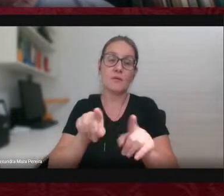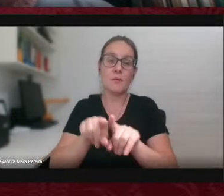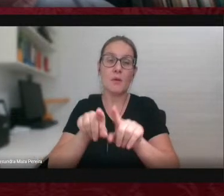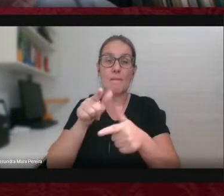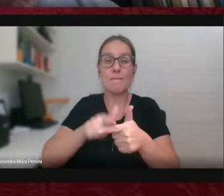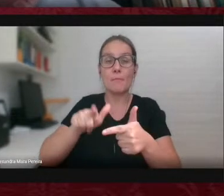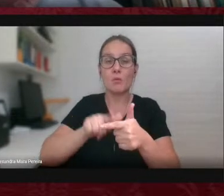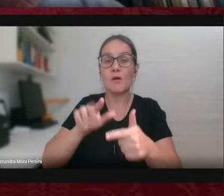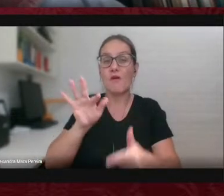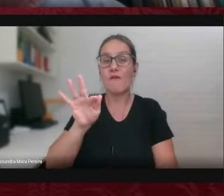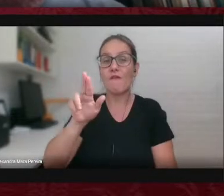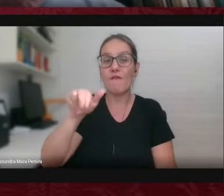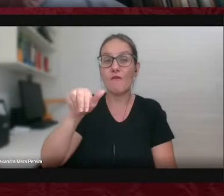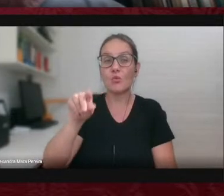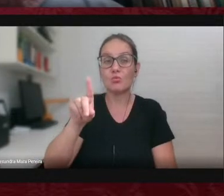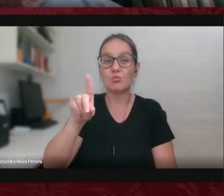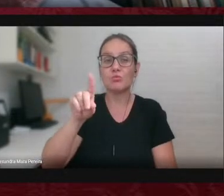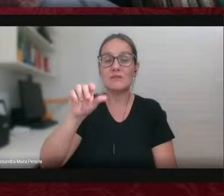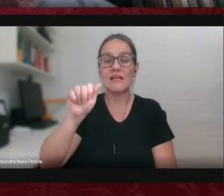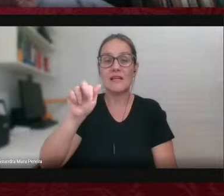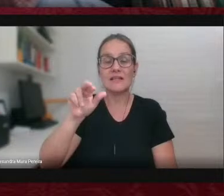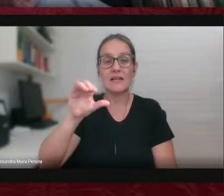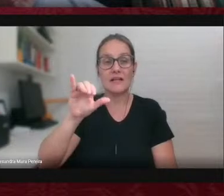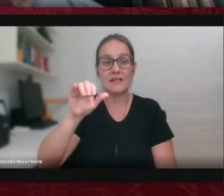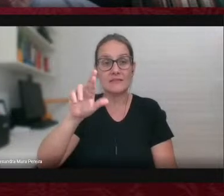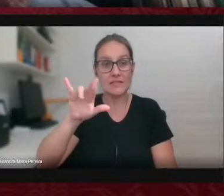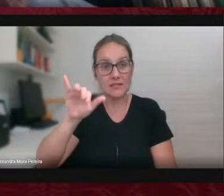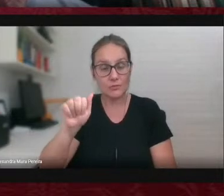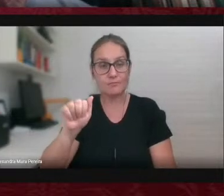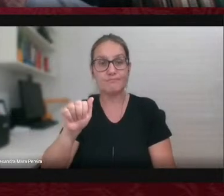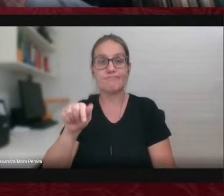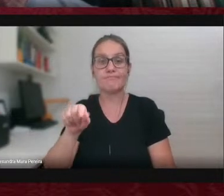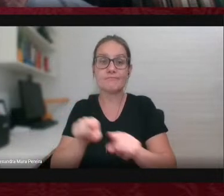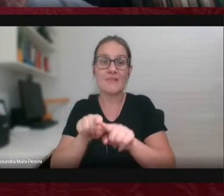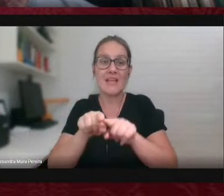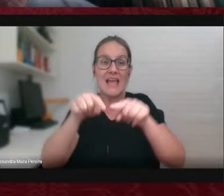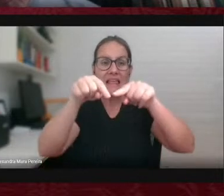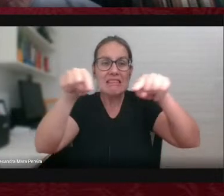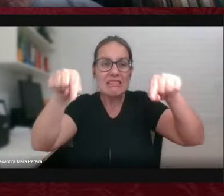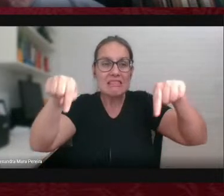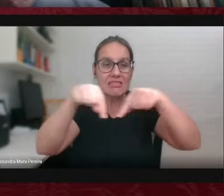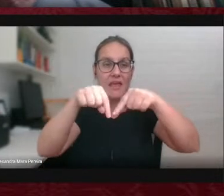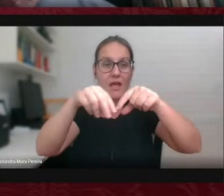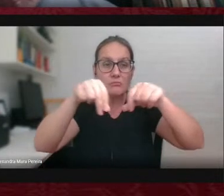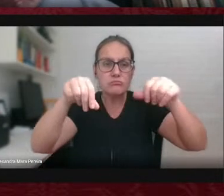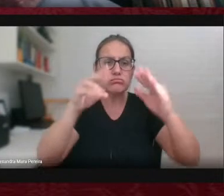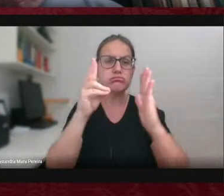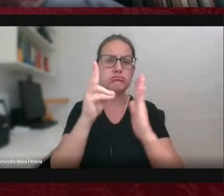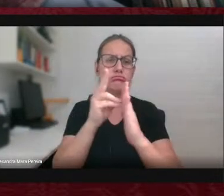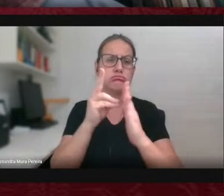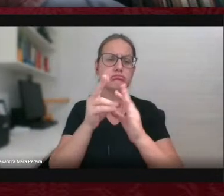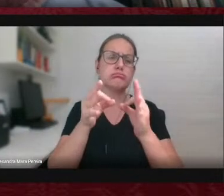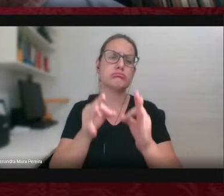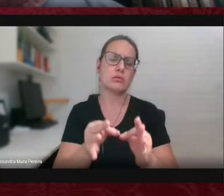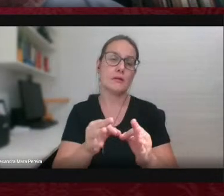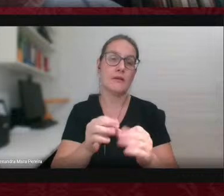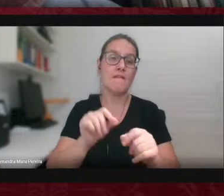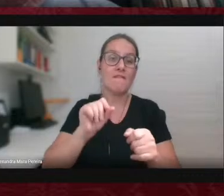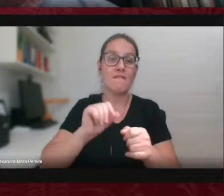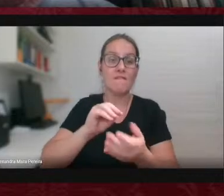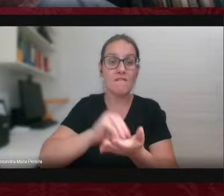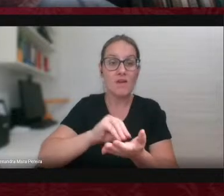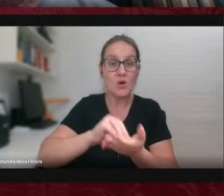a inchaços populacionais nas minúsculas terras indígenas regularizadas e ao desenvolvimento de um movimento